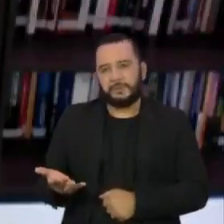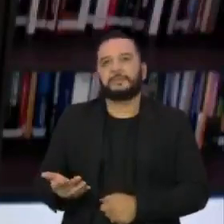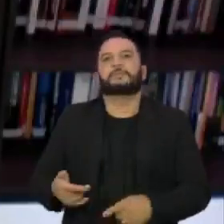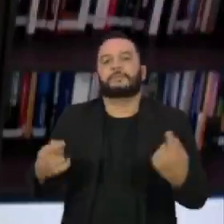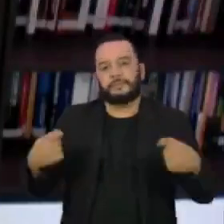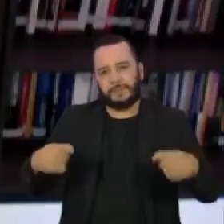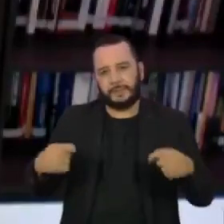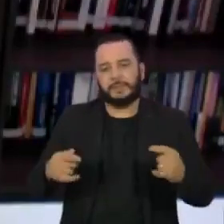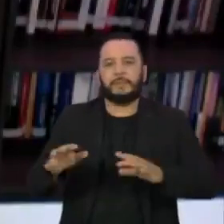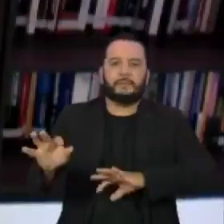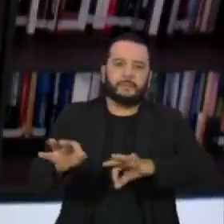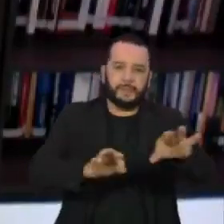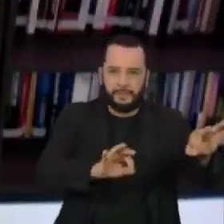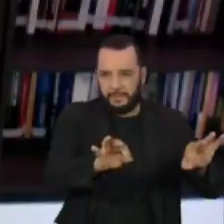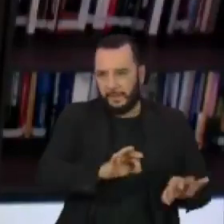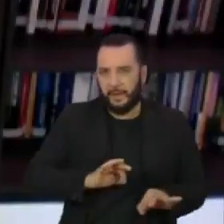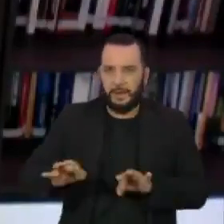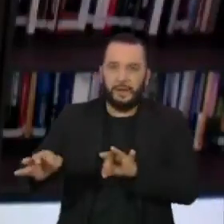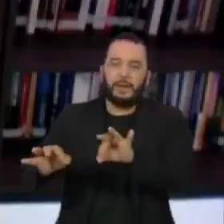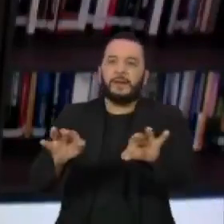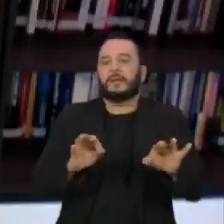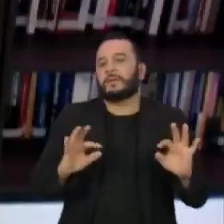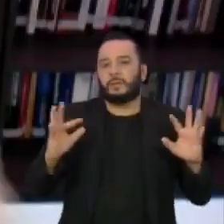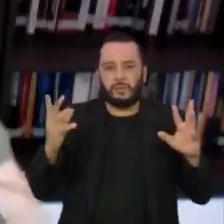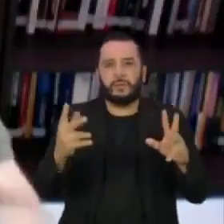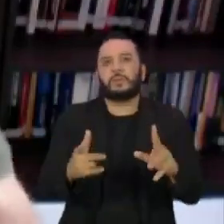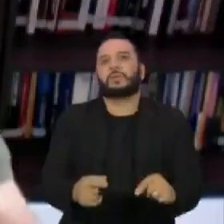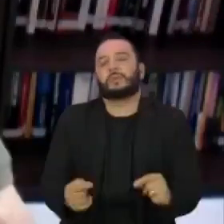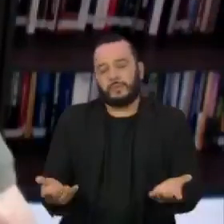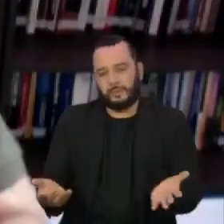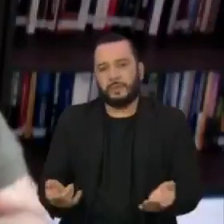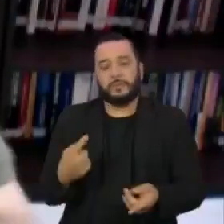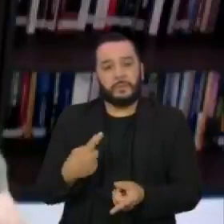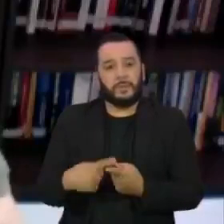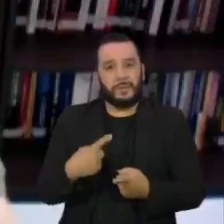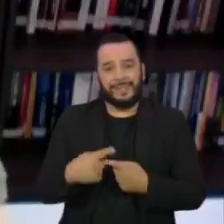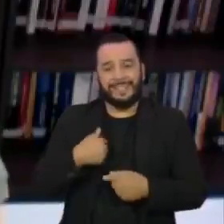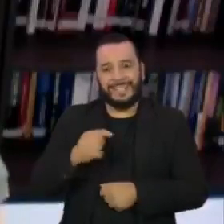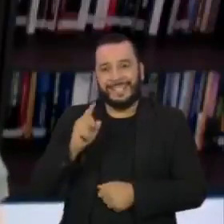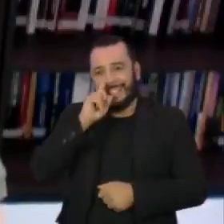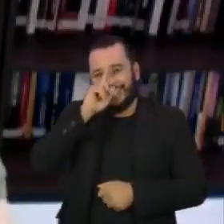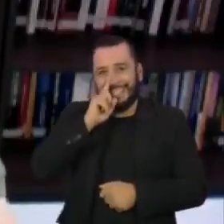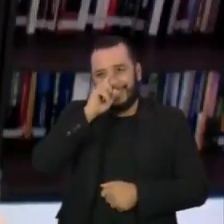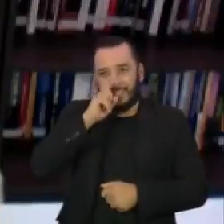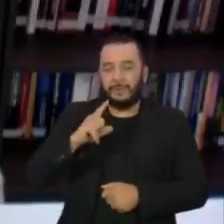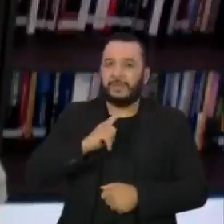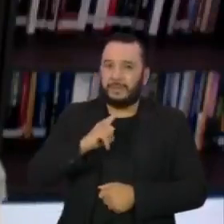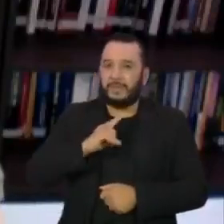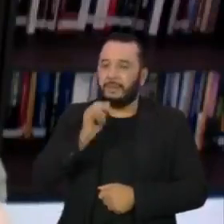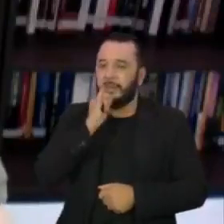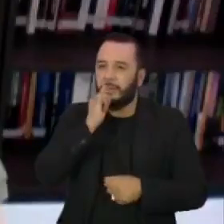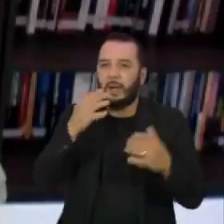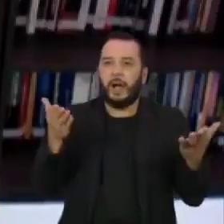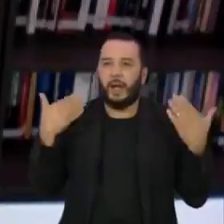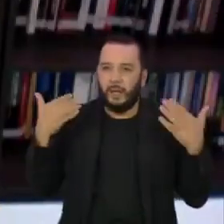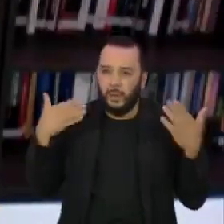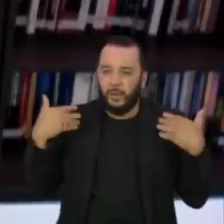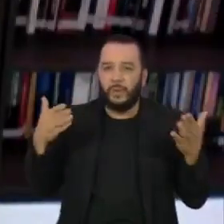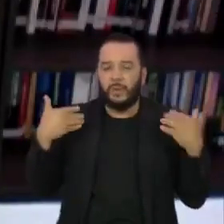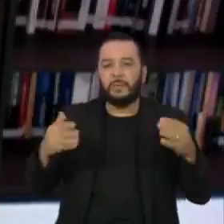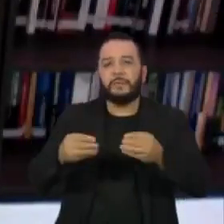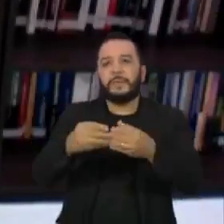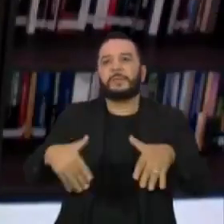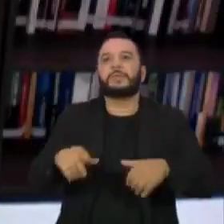que estar preparado para os riscos que esses extremos trazem. Por exemplo, ondas de calor afetam